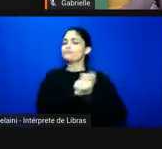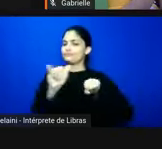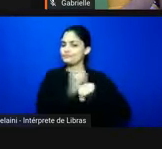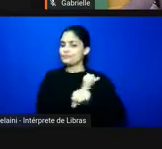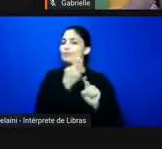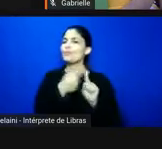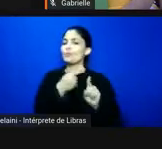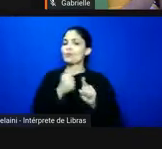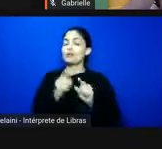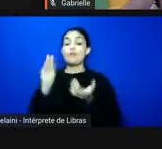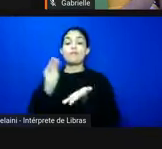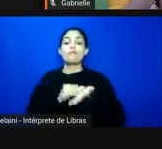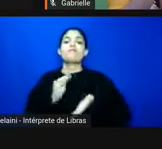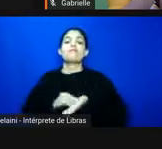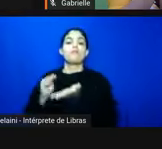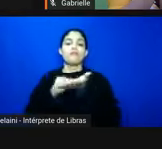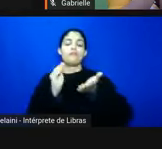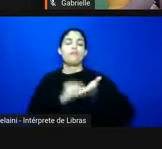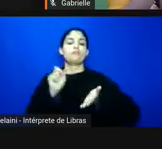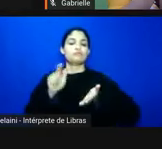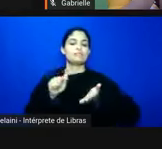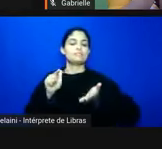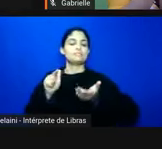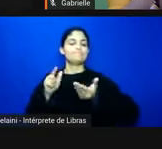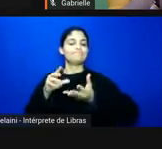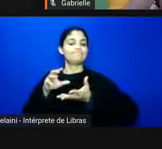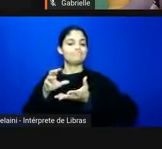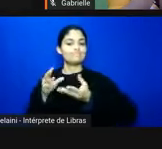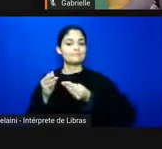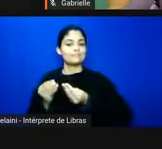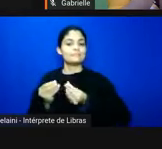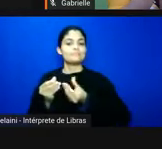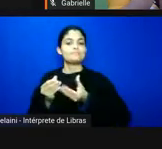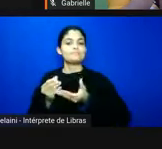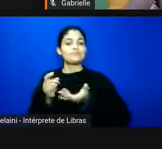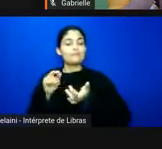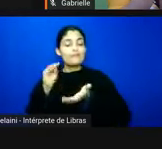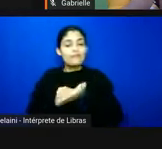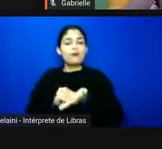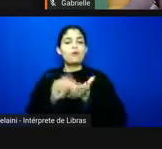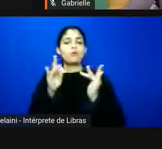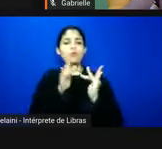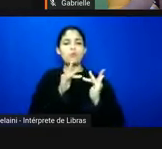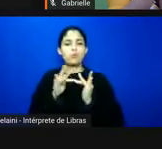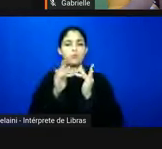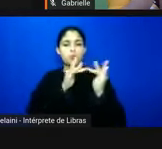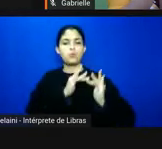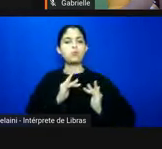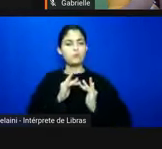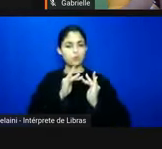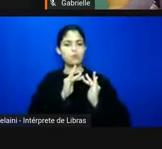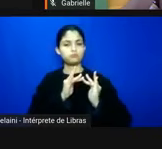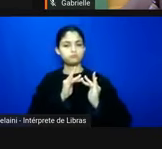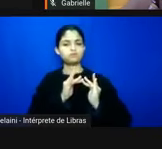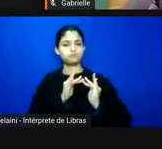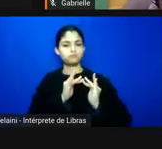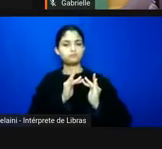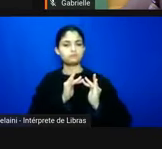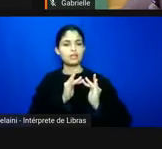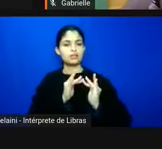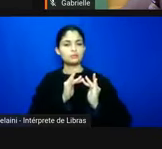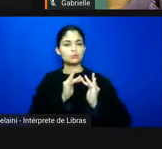falta dessa materialidade a falta desse contato com os vestígios da presença